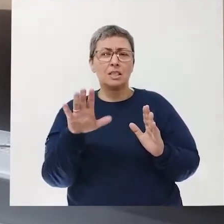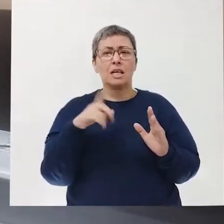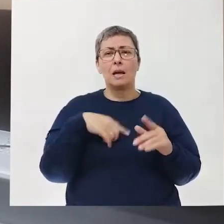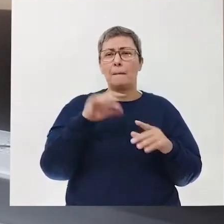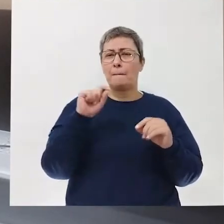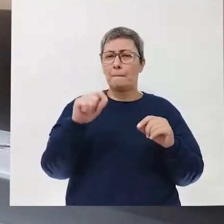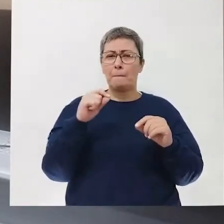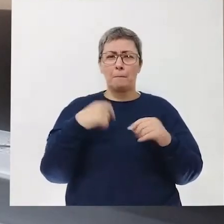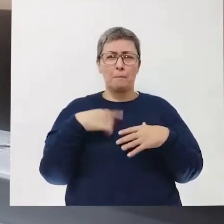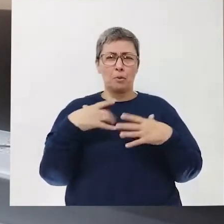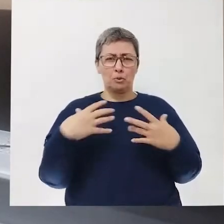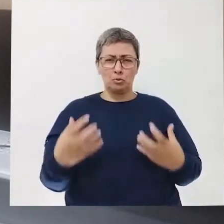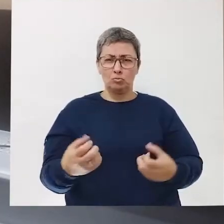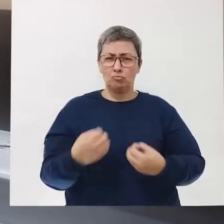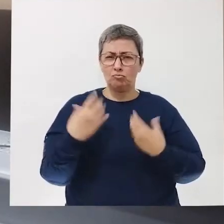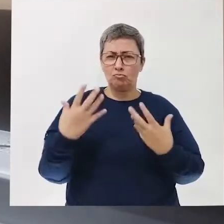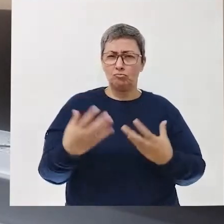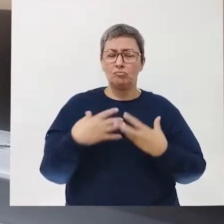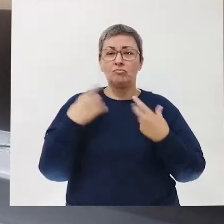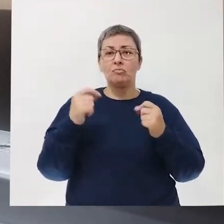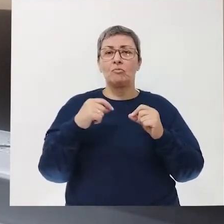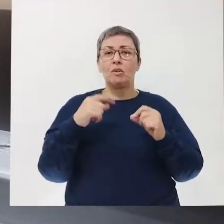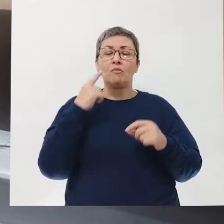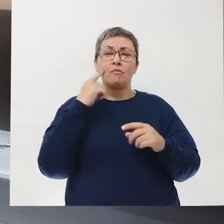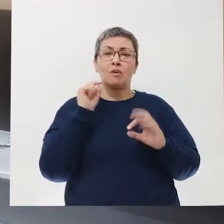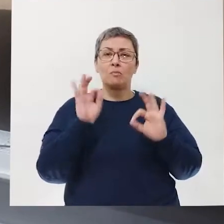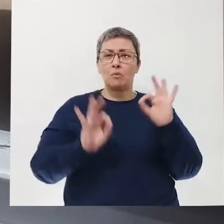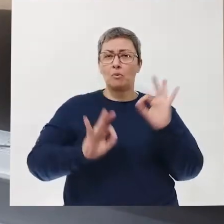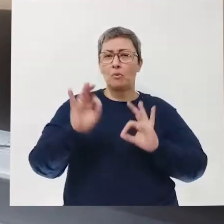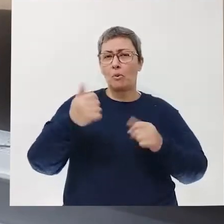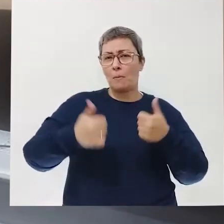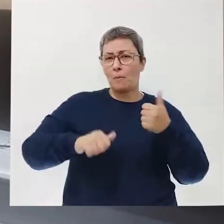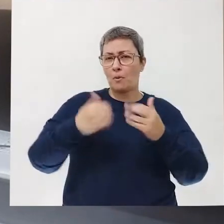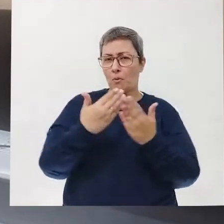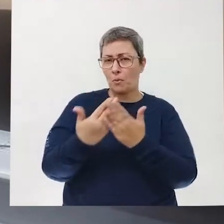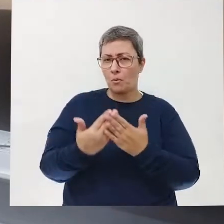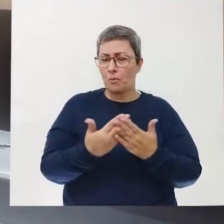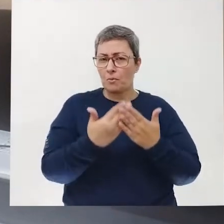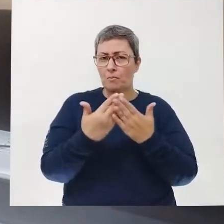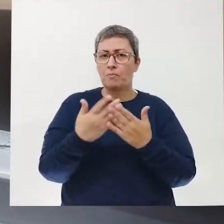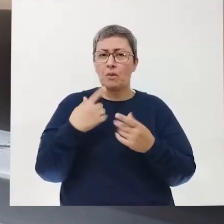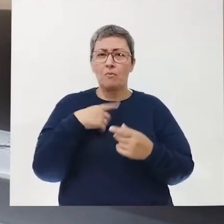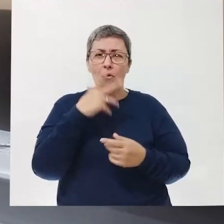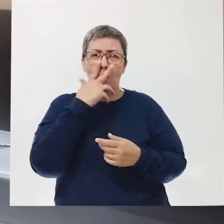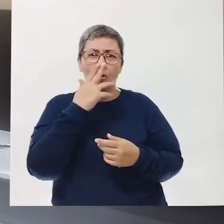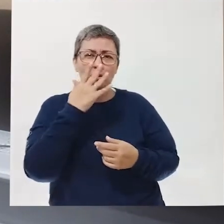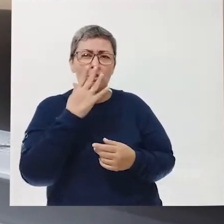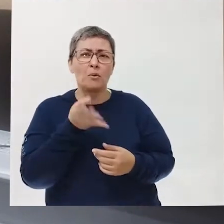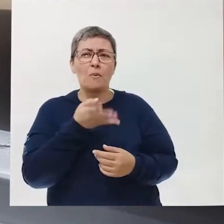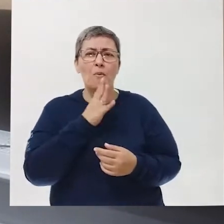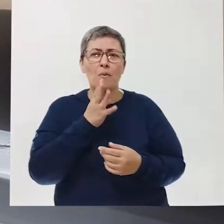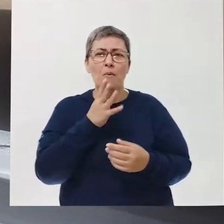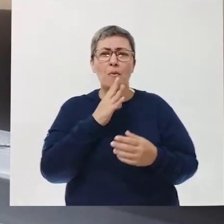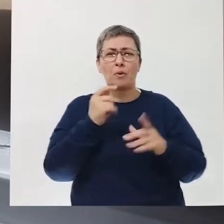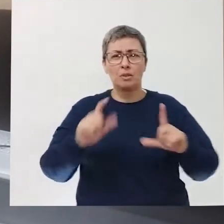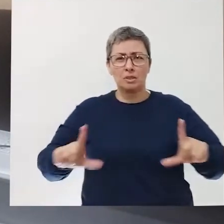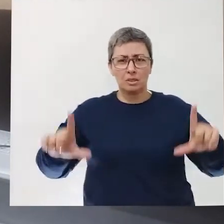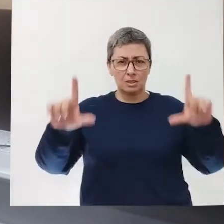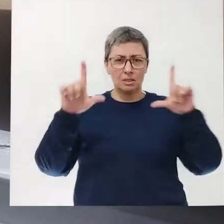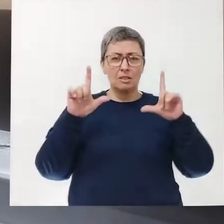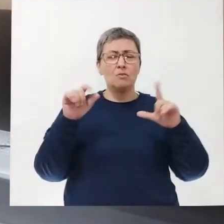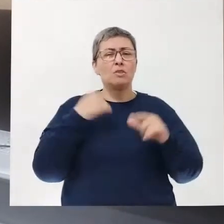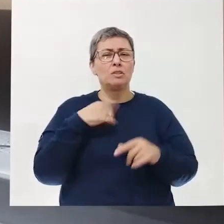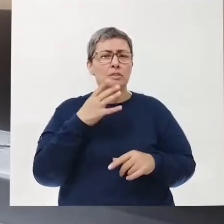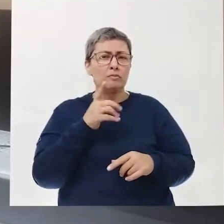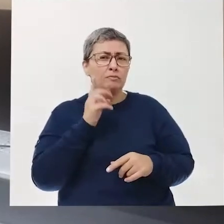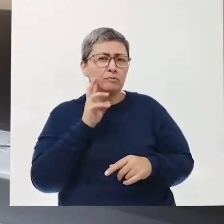é muito expressiva. Então vamos fazer um pequeno estudo. Eu acho que vocês já conhecem essa figura, vocês já